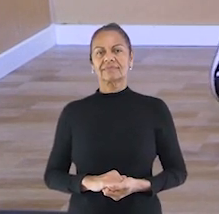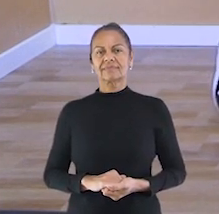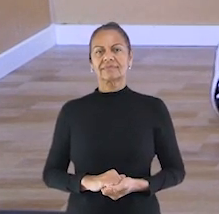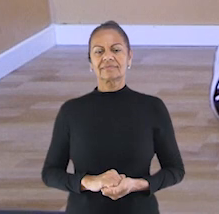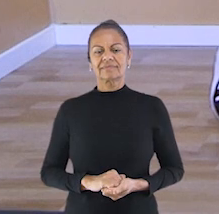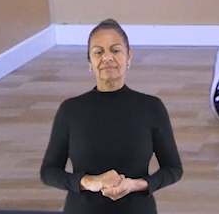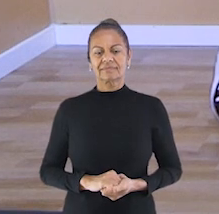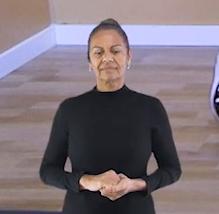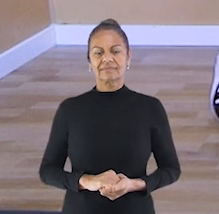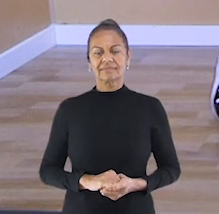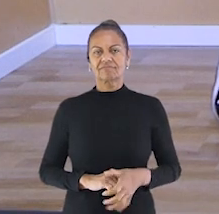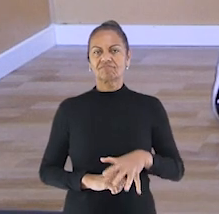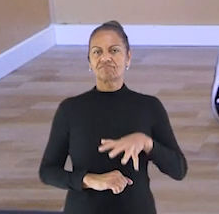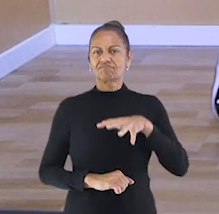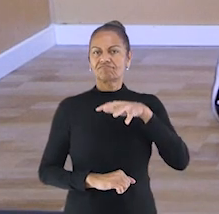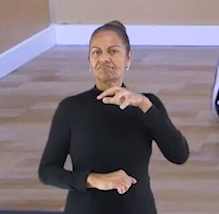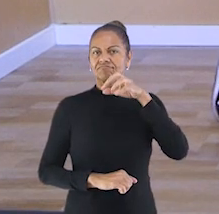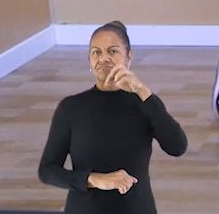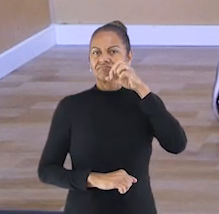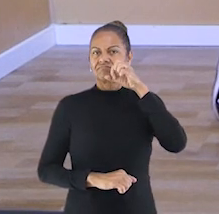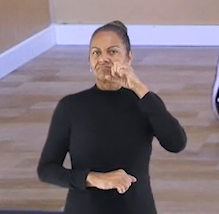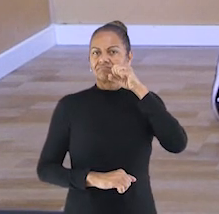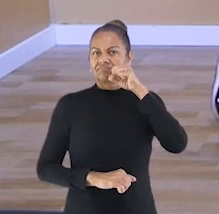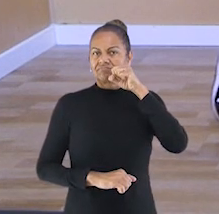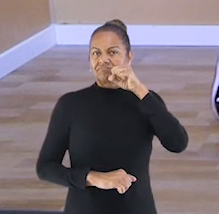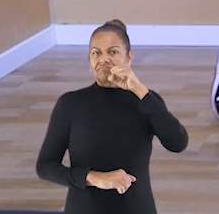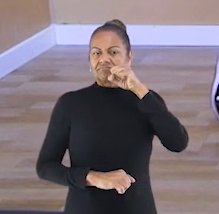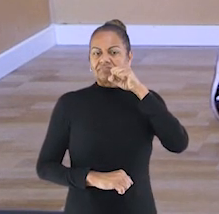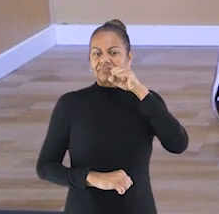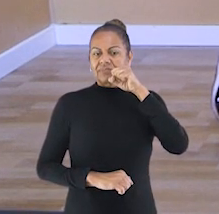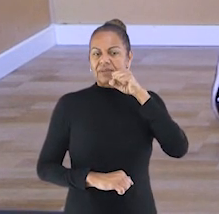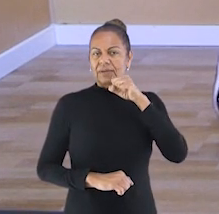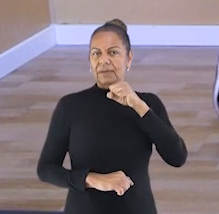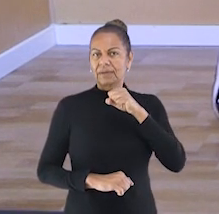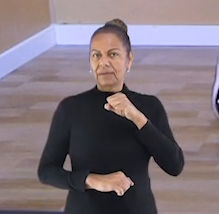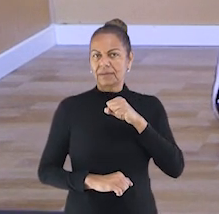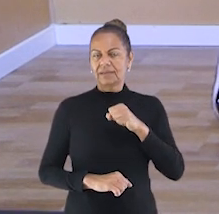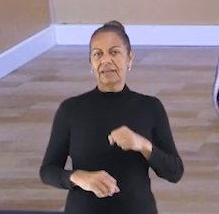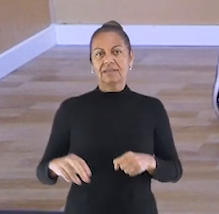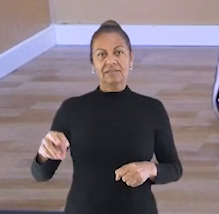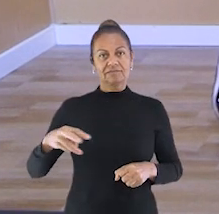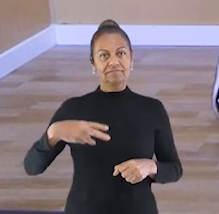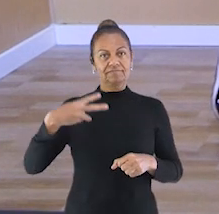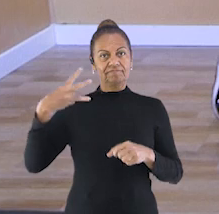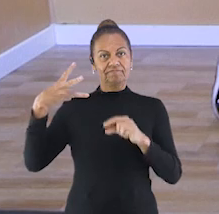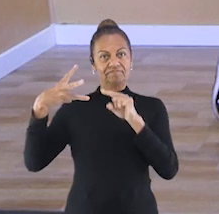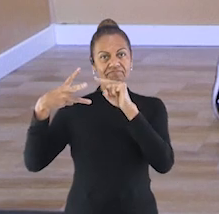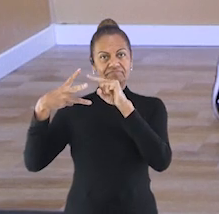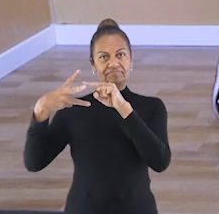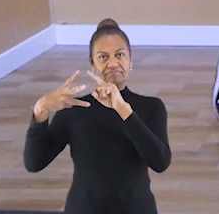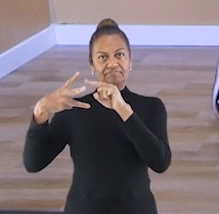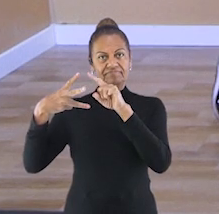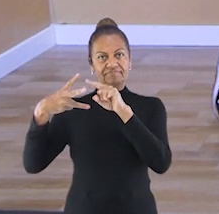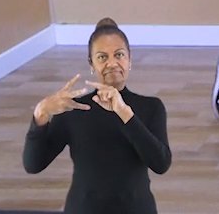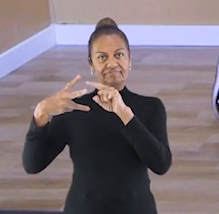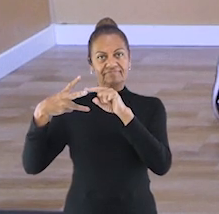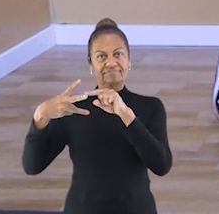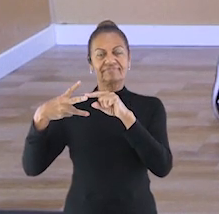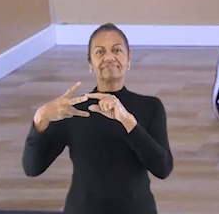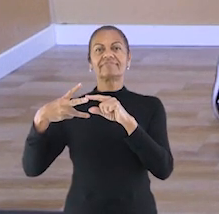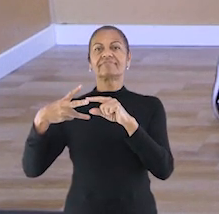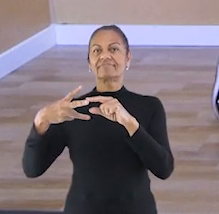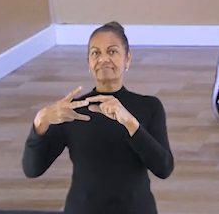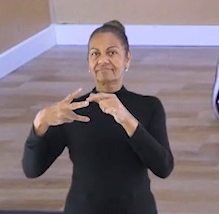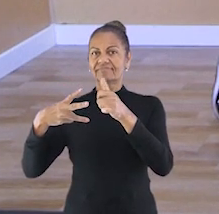dez. Respira. Ganha fôlego. Vamos para a nossa segunda, nossa segunda